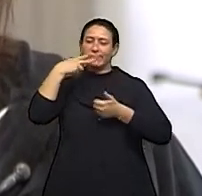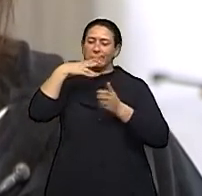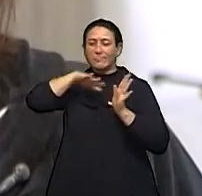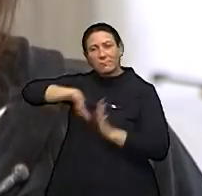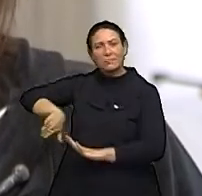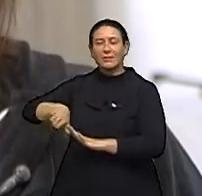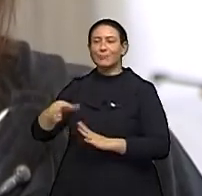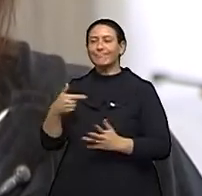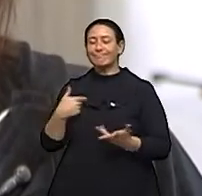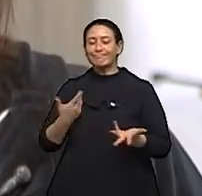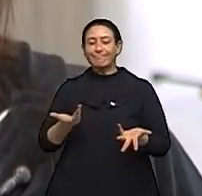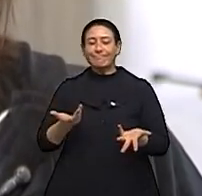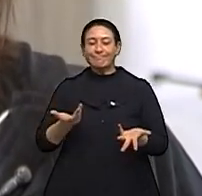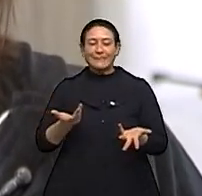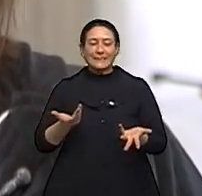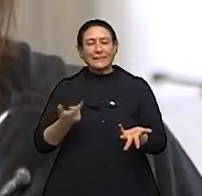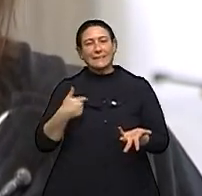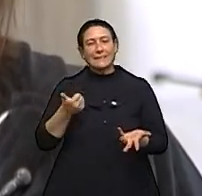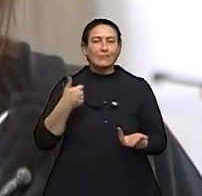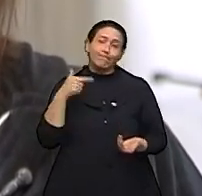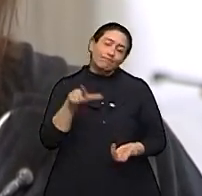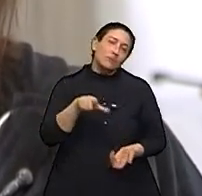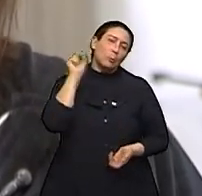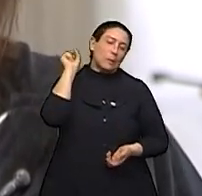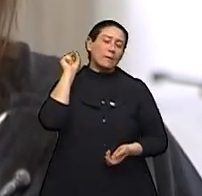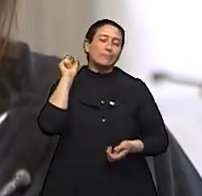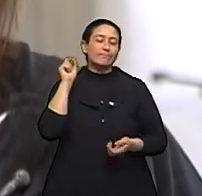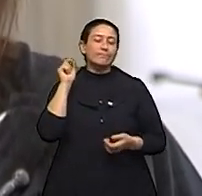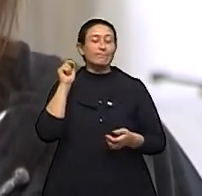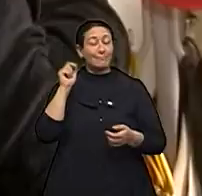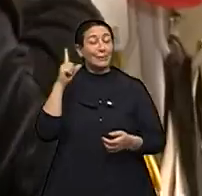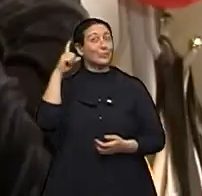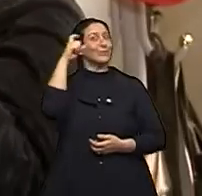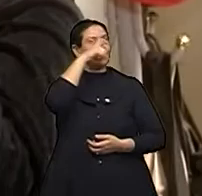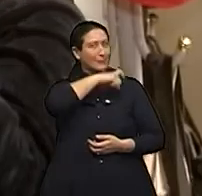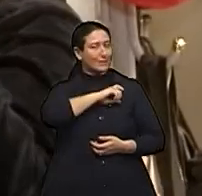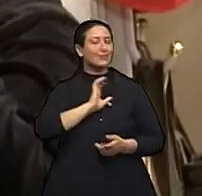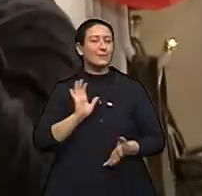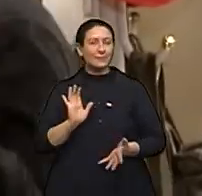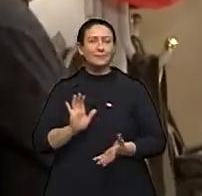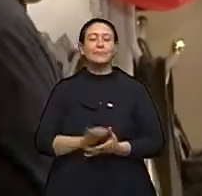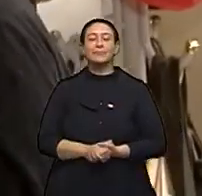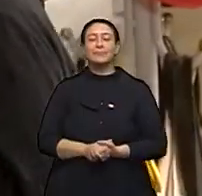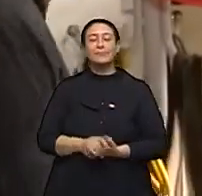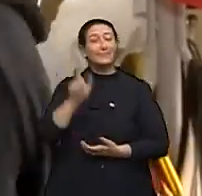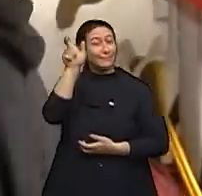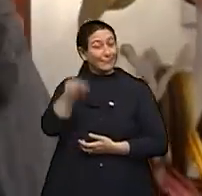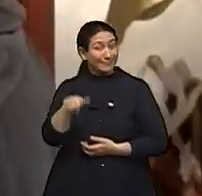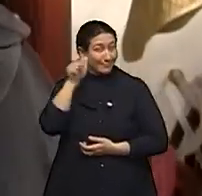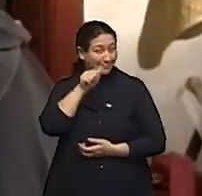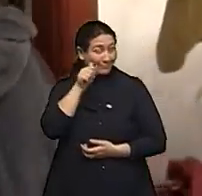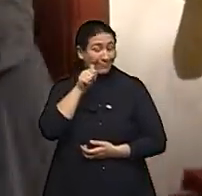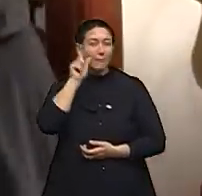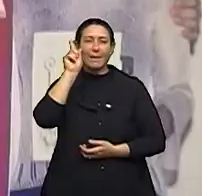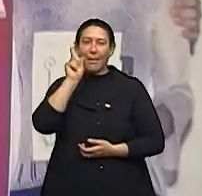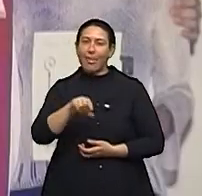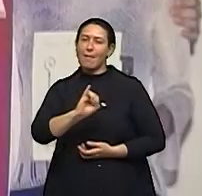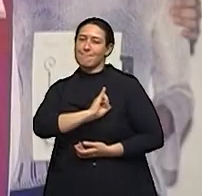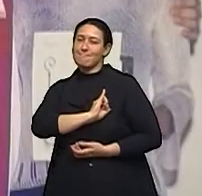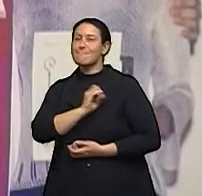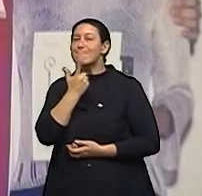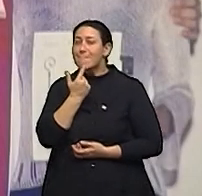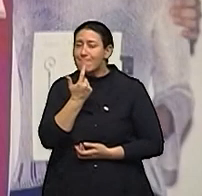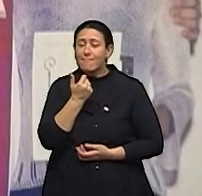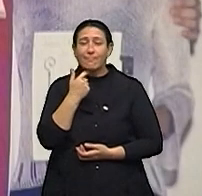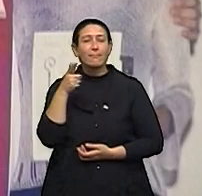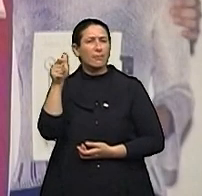escolha, né? Você tem que fazer, mas foi bem difícil. Colorada de paixão, a força de vontade e